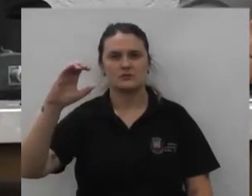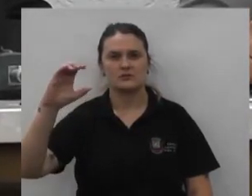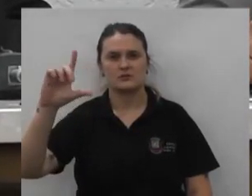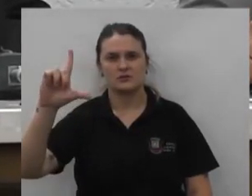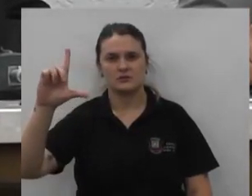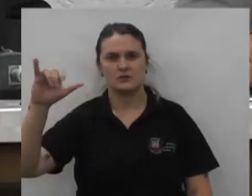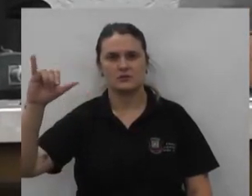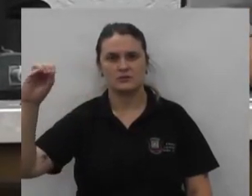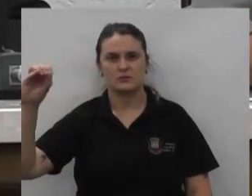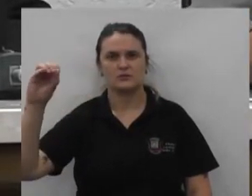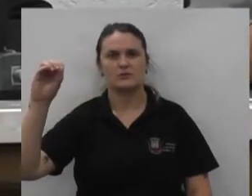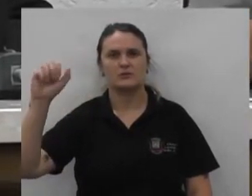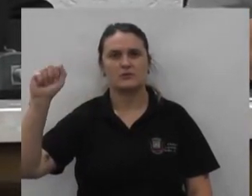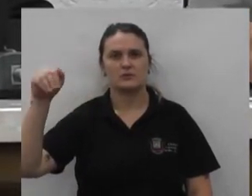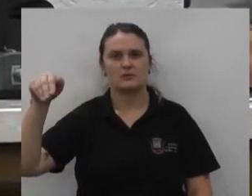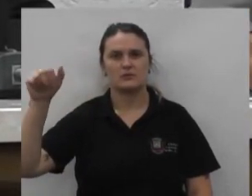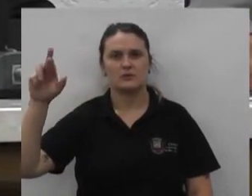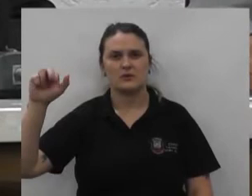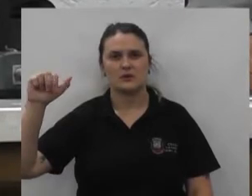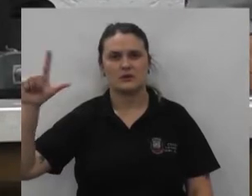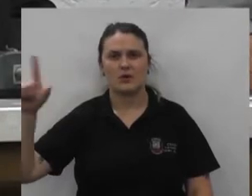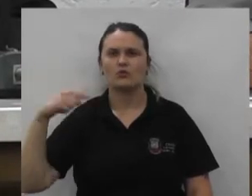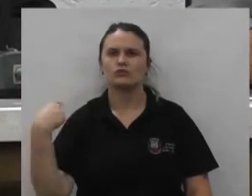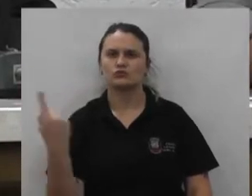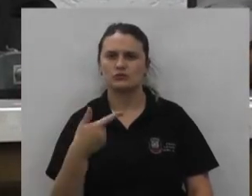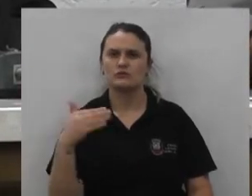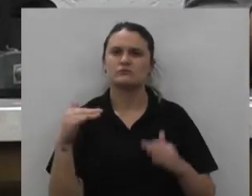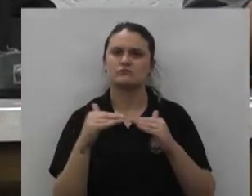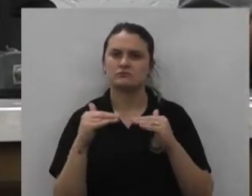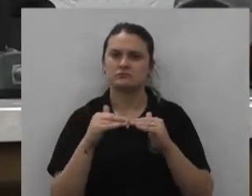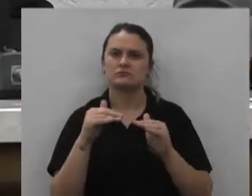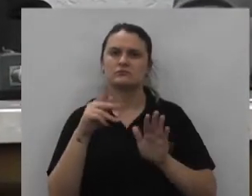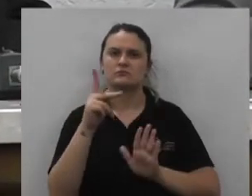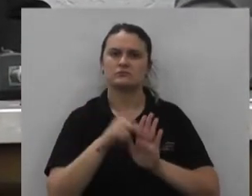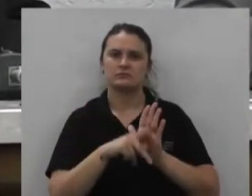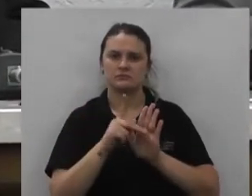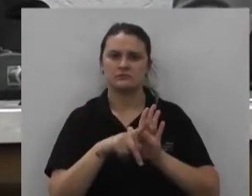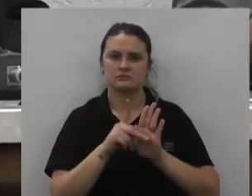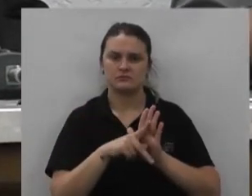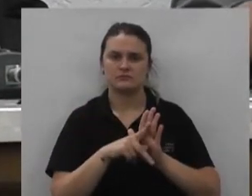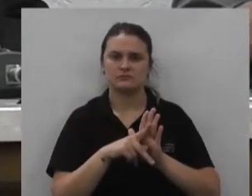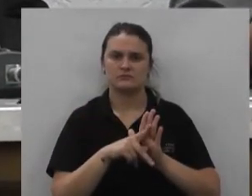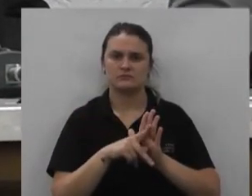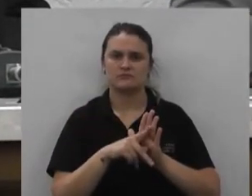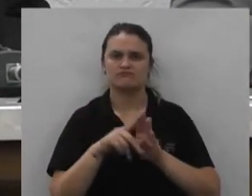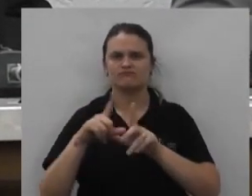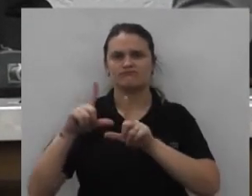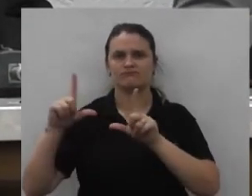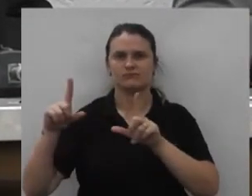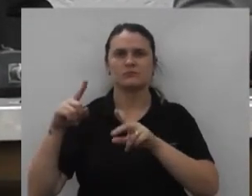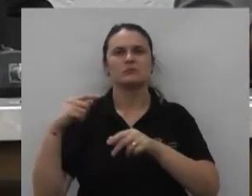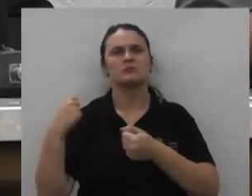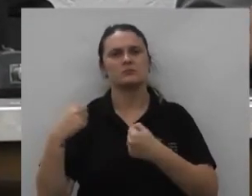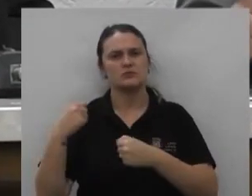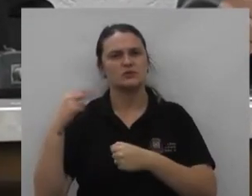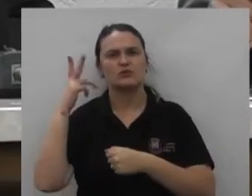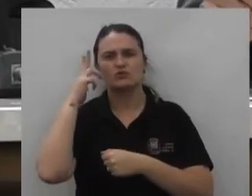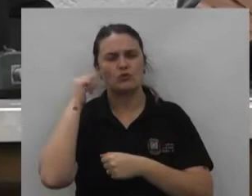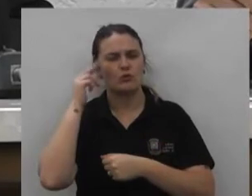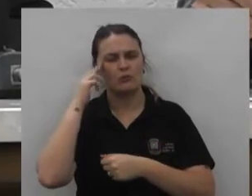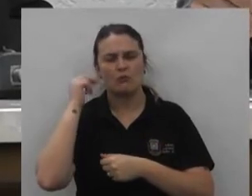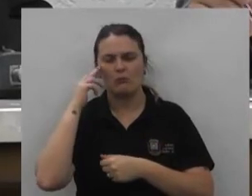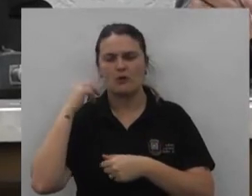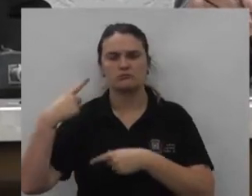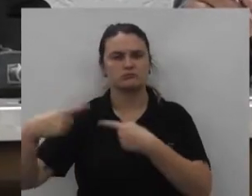fundamentação somos de parecer favorável ao projeto em tela devendo mesmo seguir